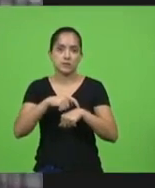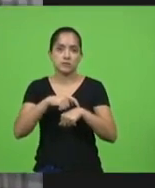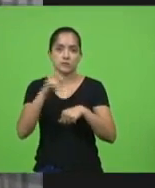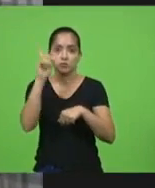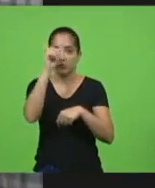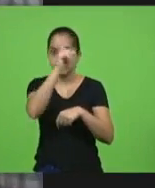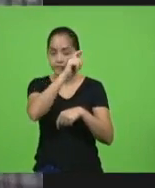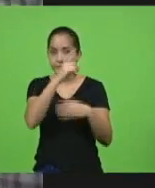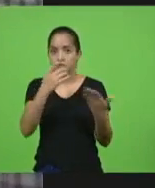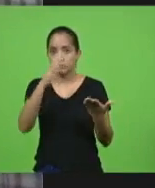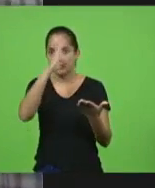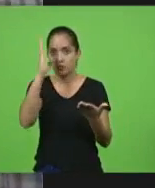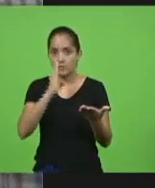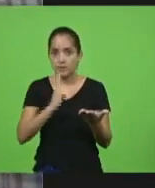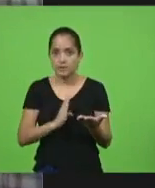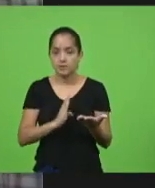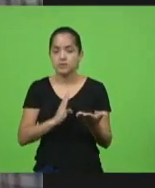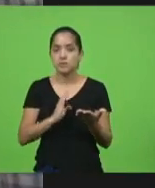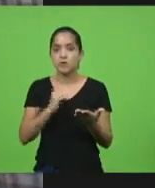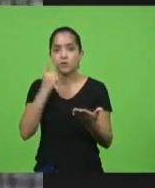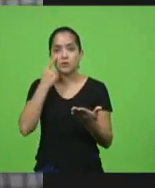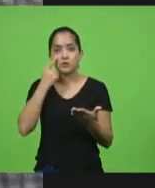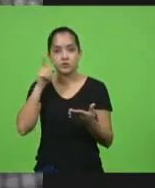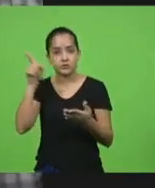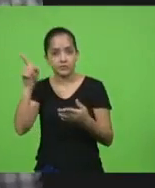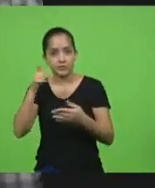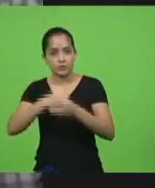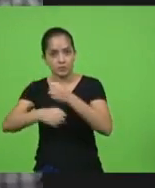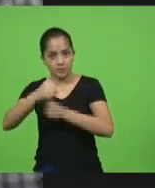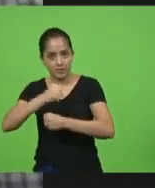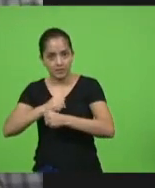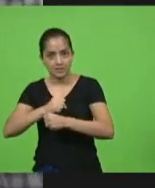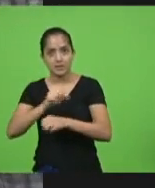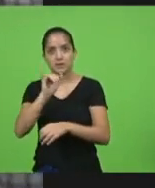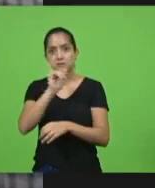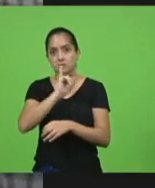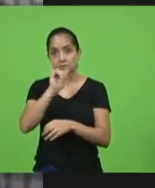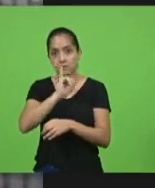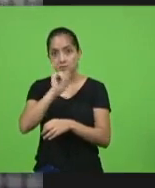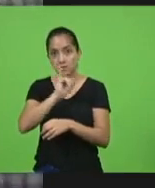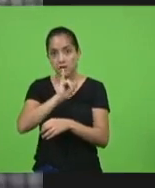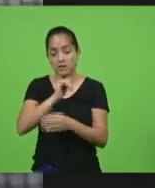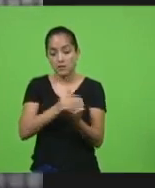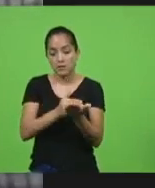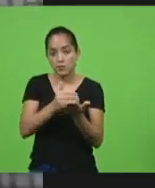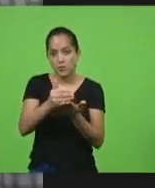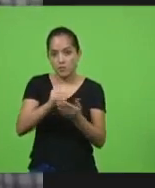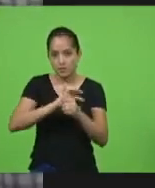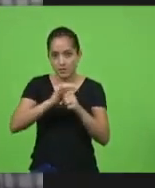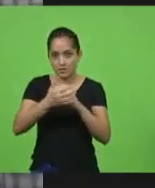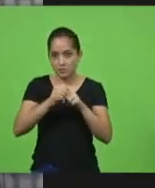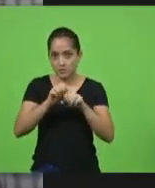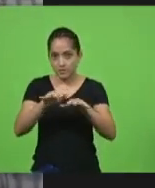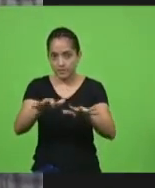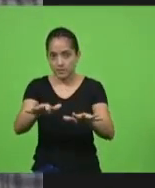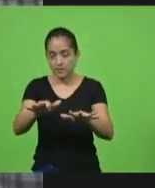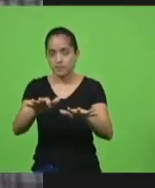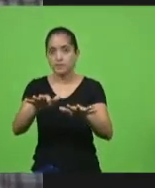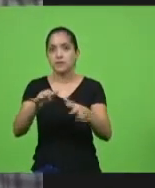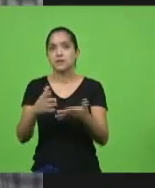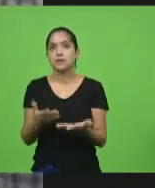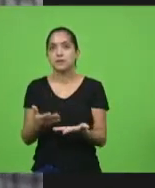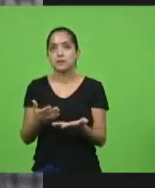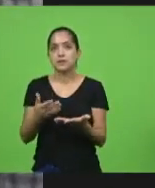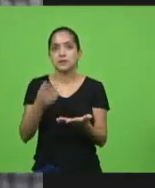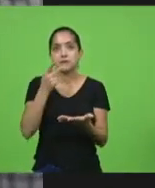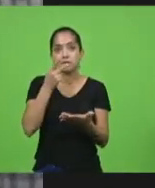nós vimos na Itália, no ano passado, no começo da pandemia, que eram dito que